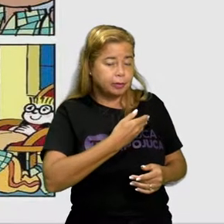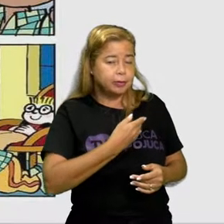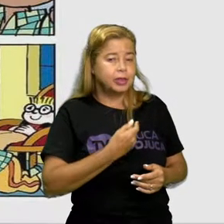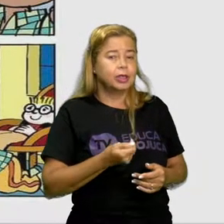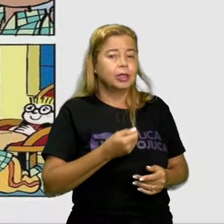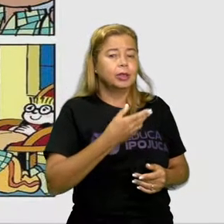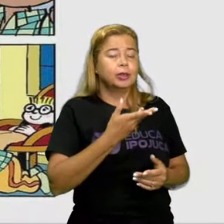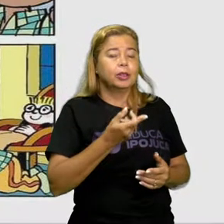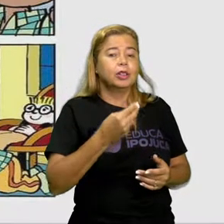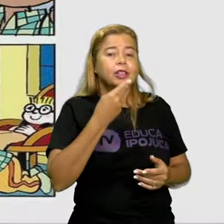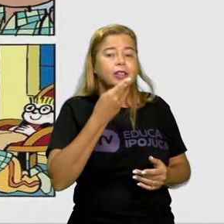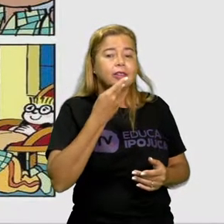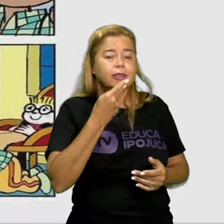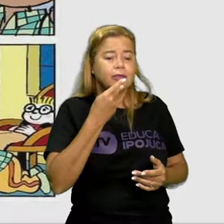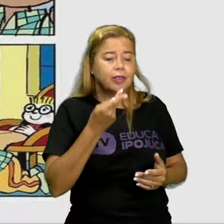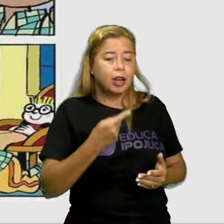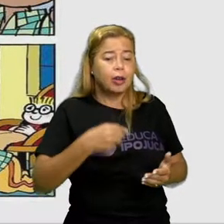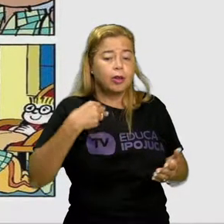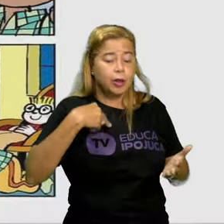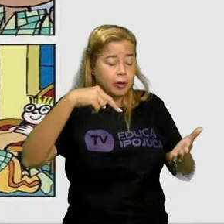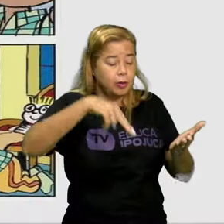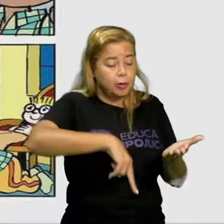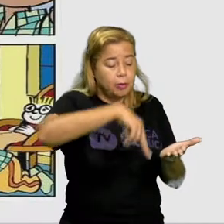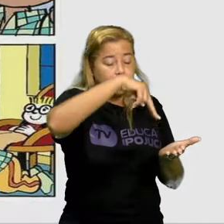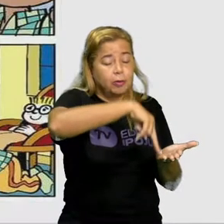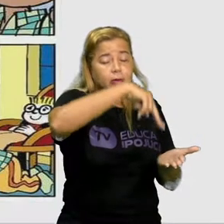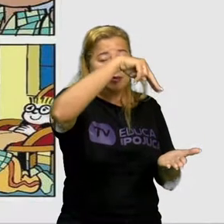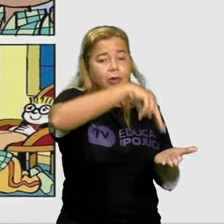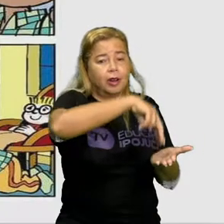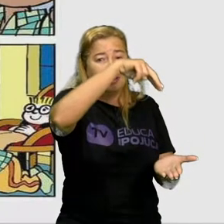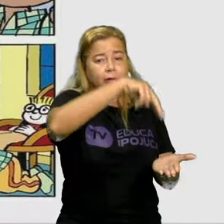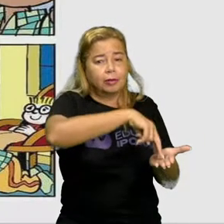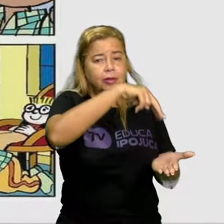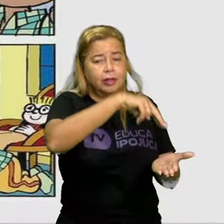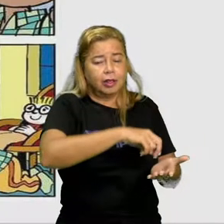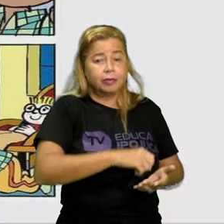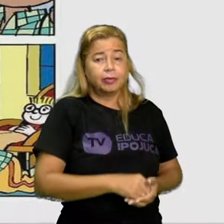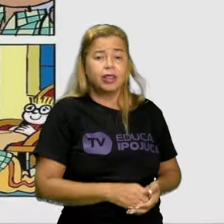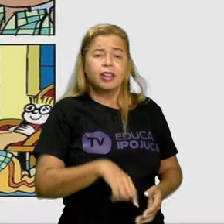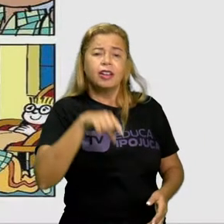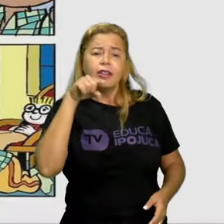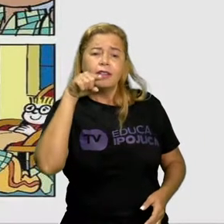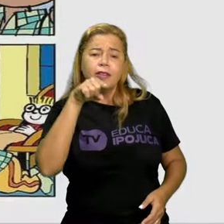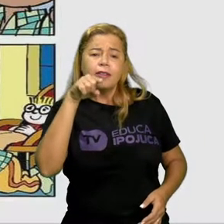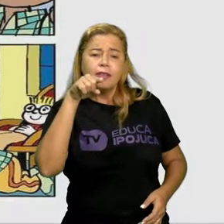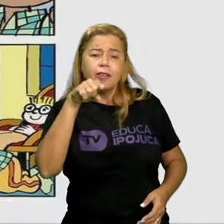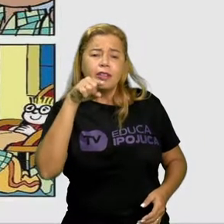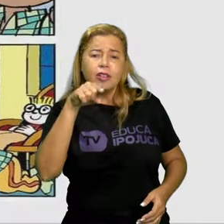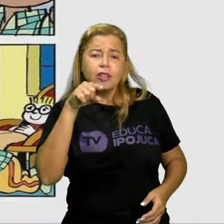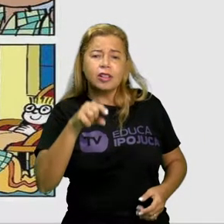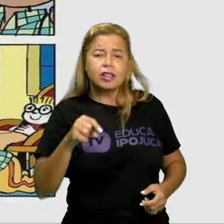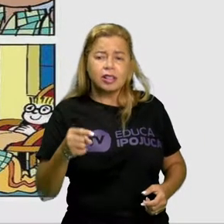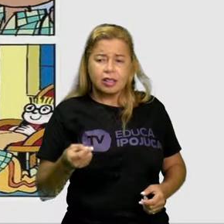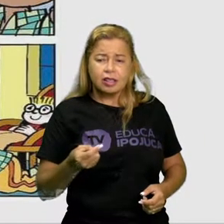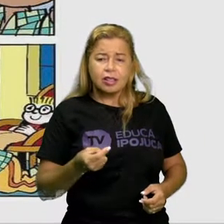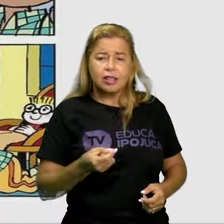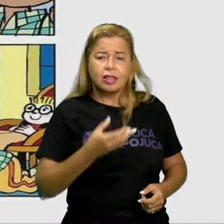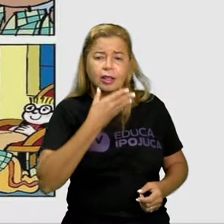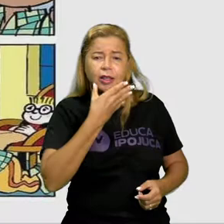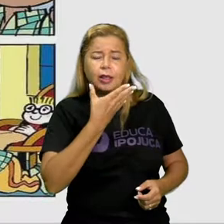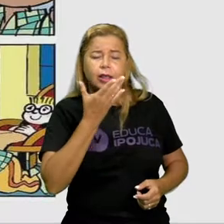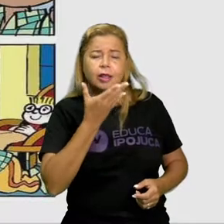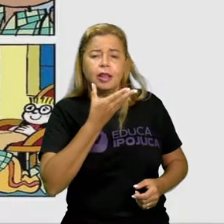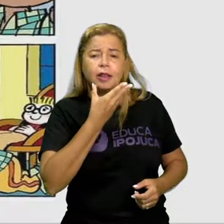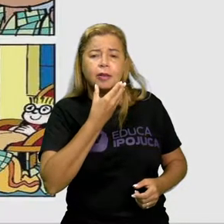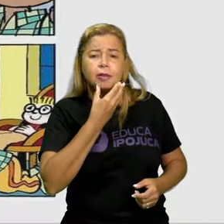Maluquinho que fez uma pergunta E você, Maluquinho? O Maluquinho todo empolgado